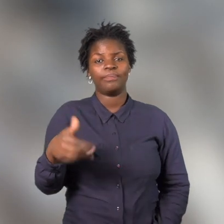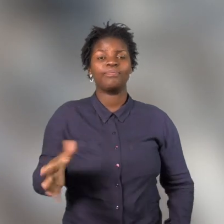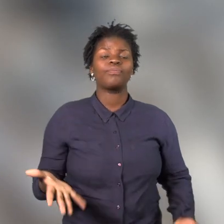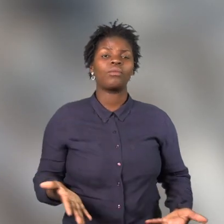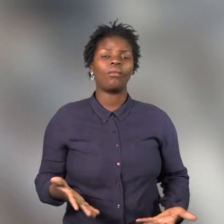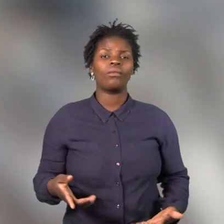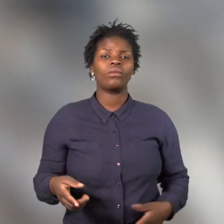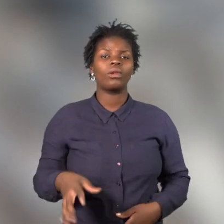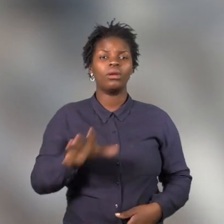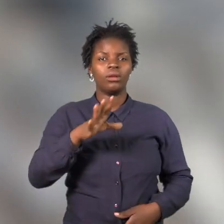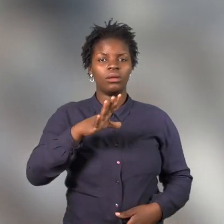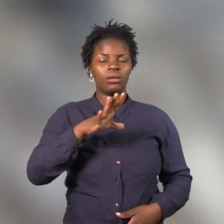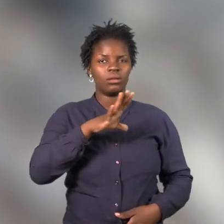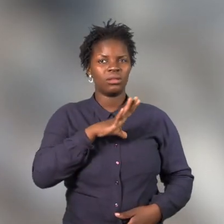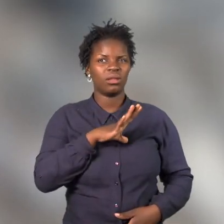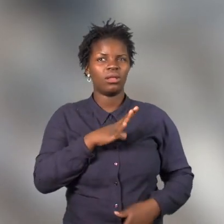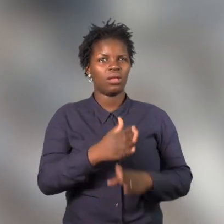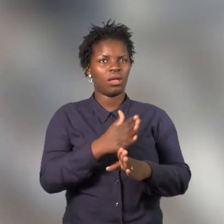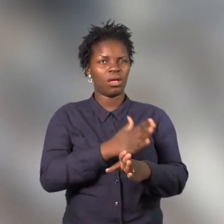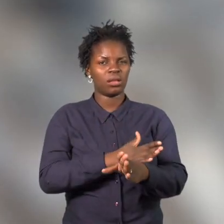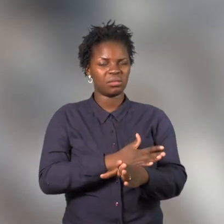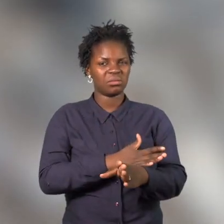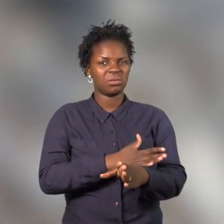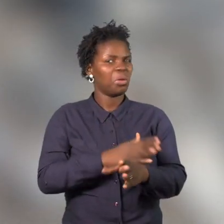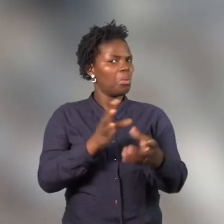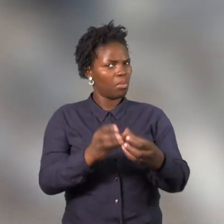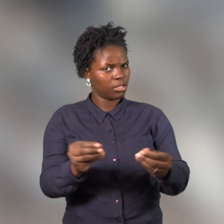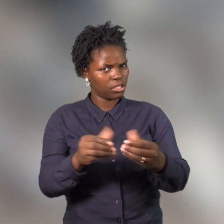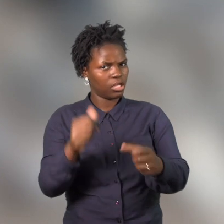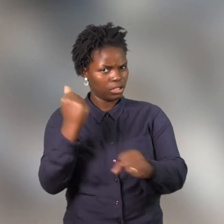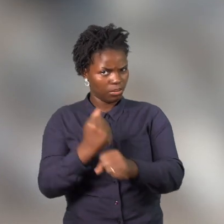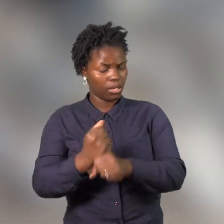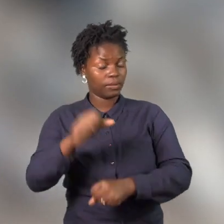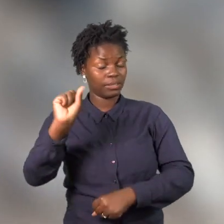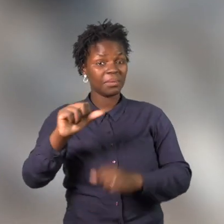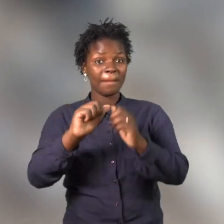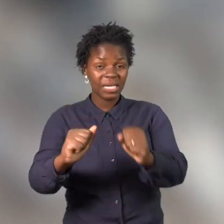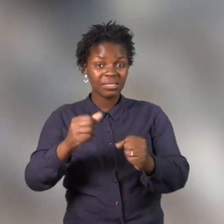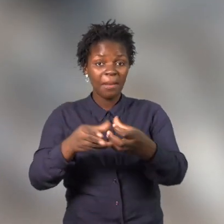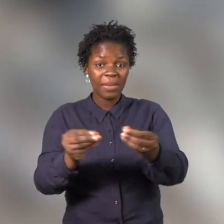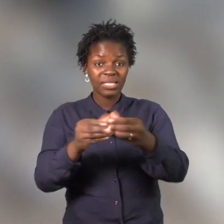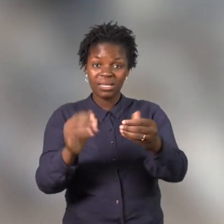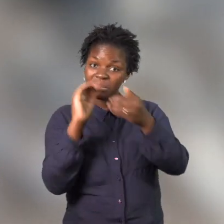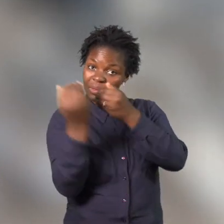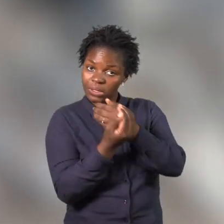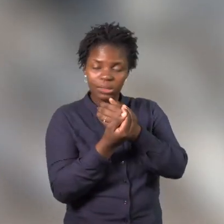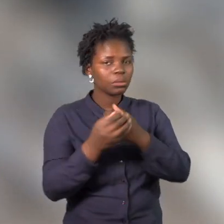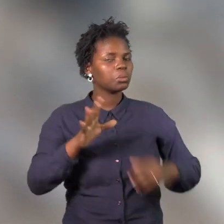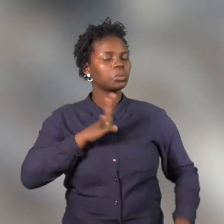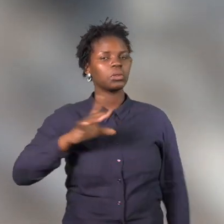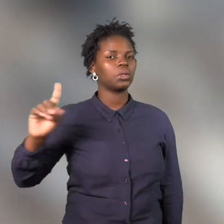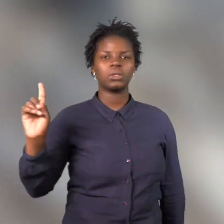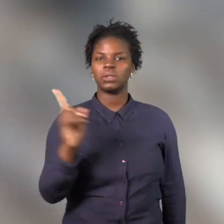a máscara faceada. Acredito eu que teria evitado a lesão, mas não por completo,